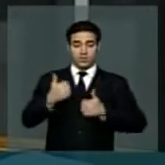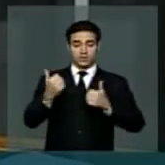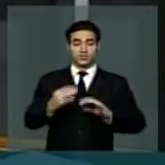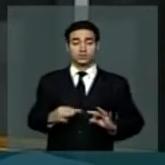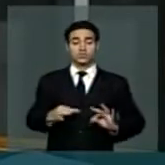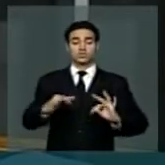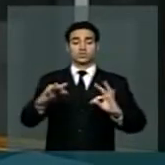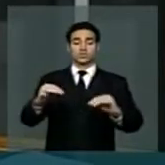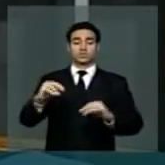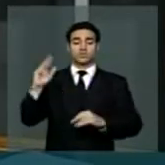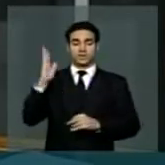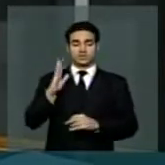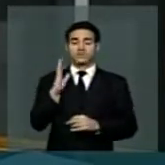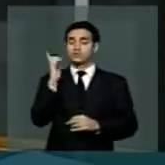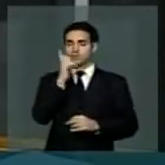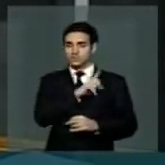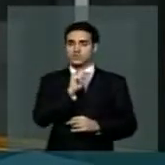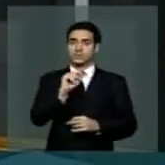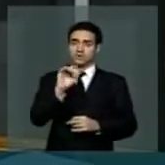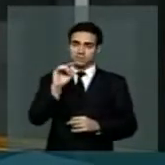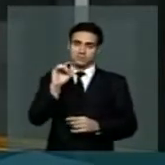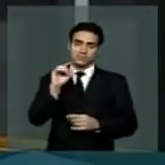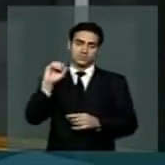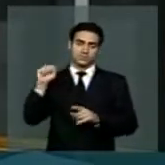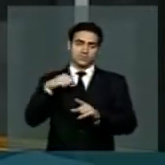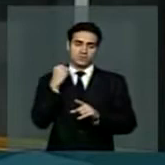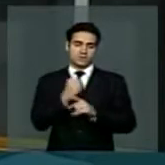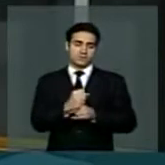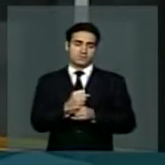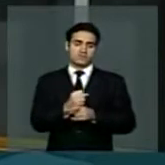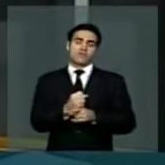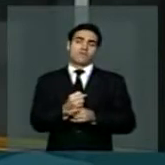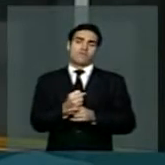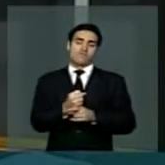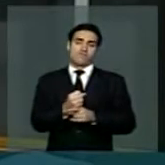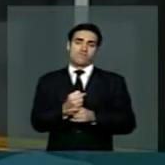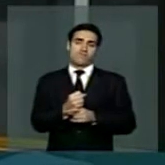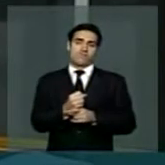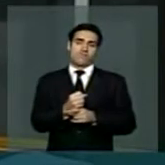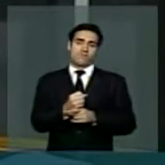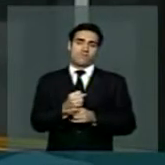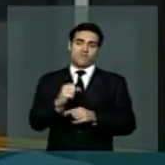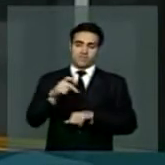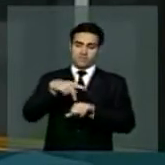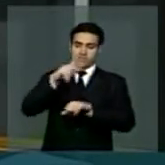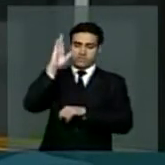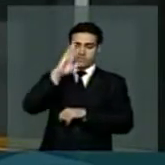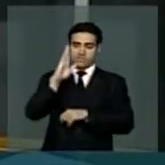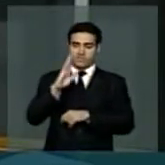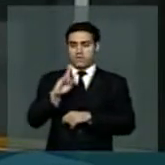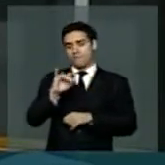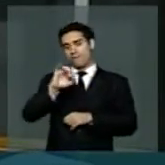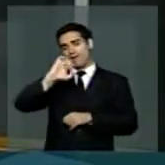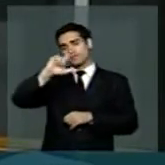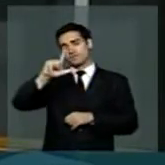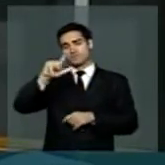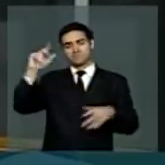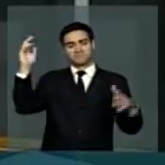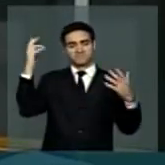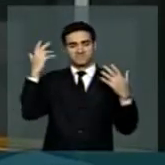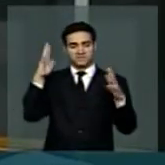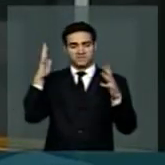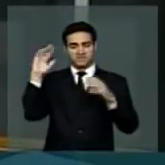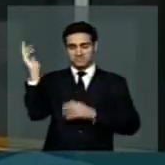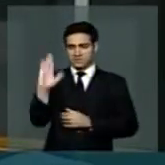efetivamente seja uma conquista social nesta grandiosa nação que é a mãe de todos nós. Brasil! Viva Brasil!